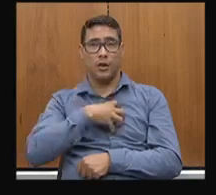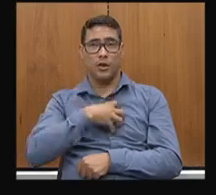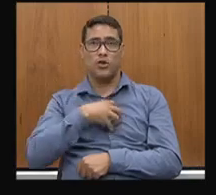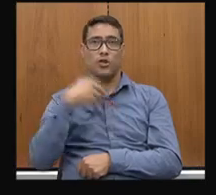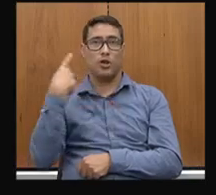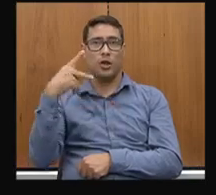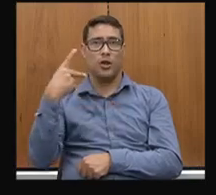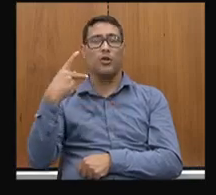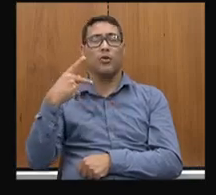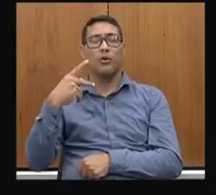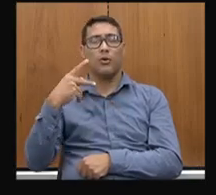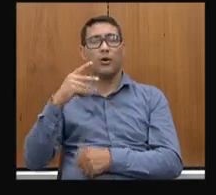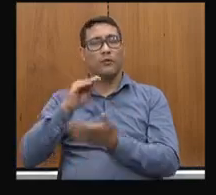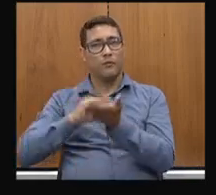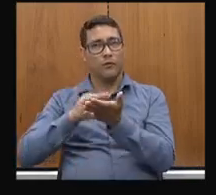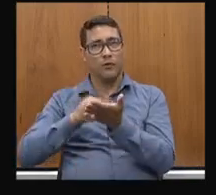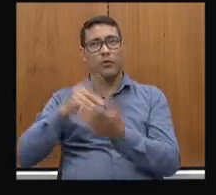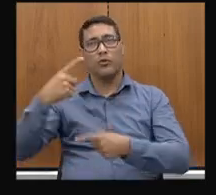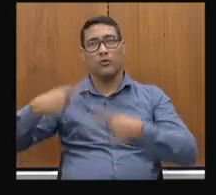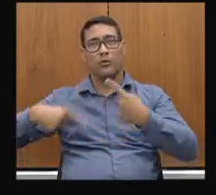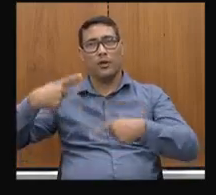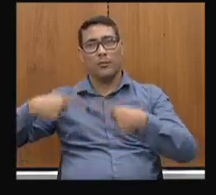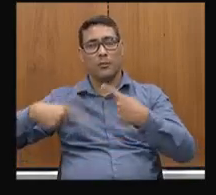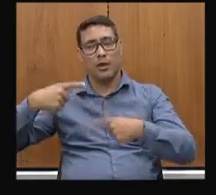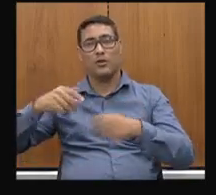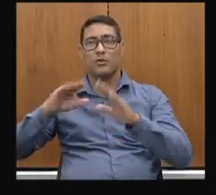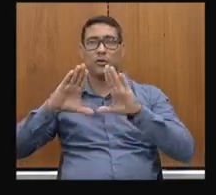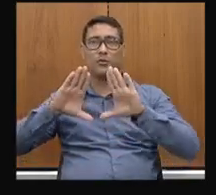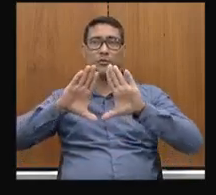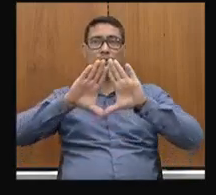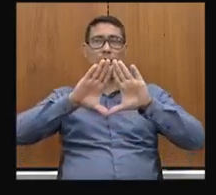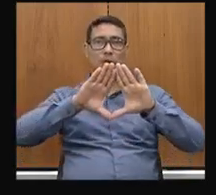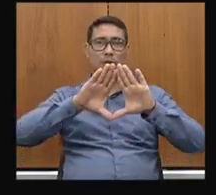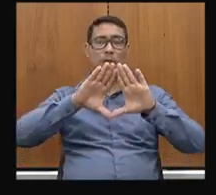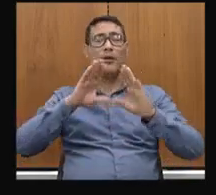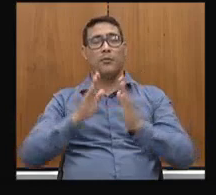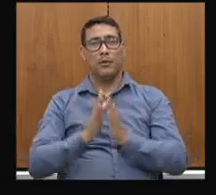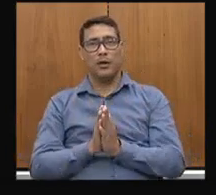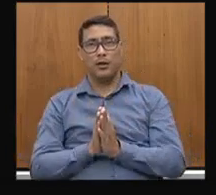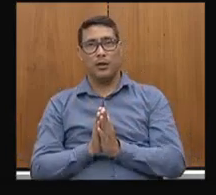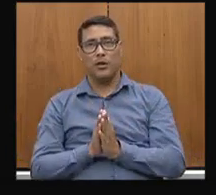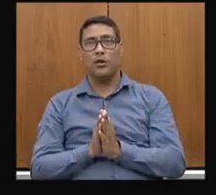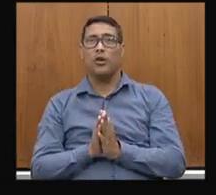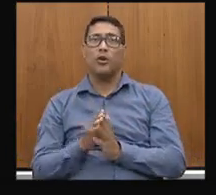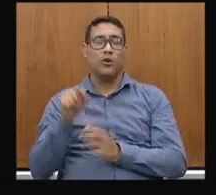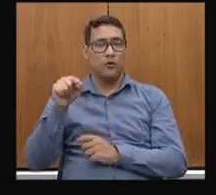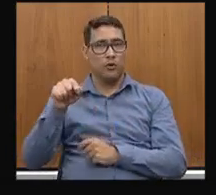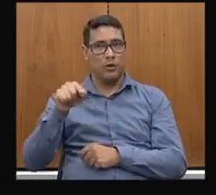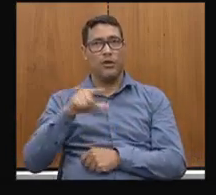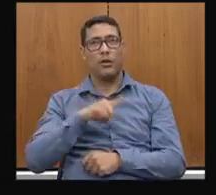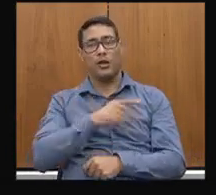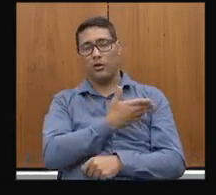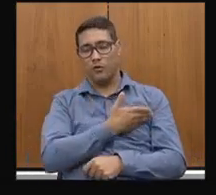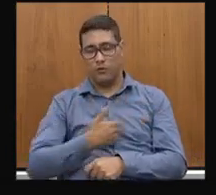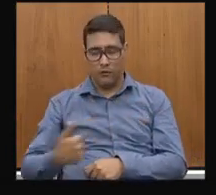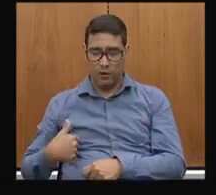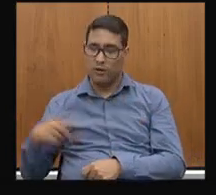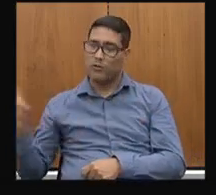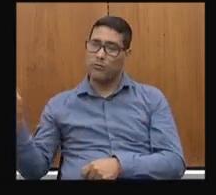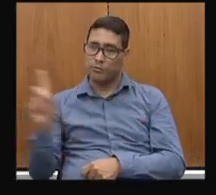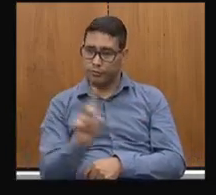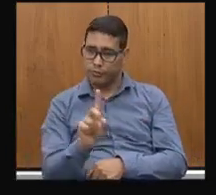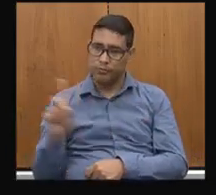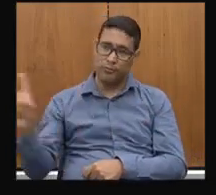debates na Assembleia Legislativa, porque vossa excelência tem lado. Vossa excelência passa o governo e entra governo, vossa